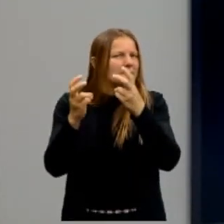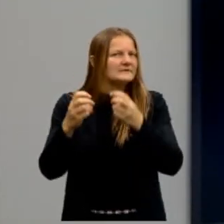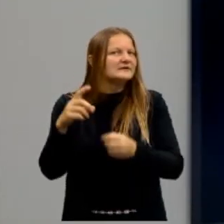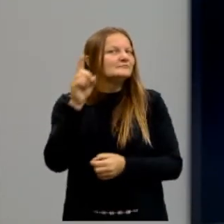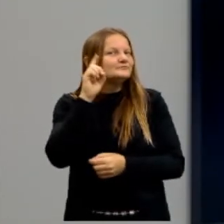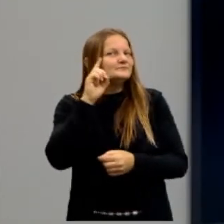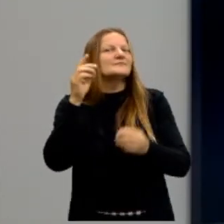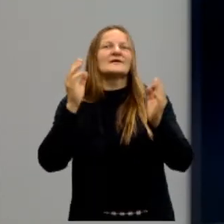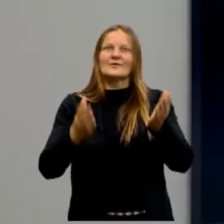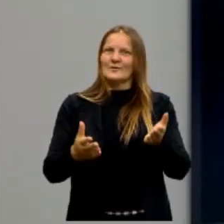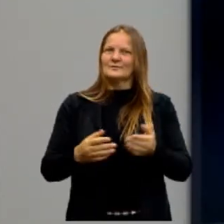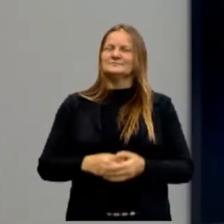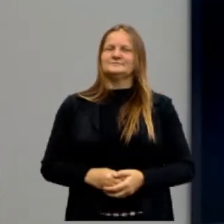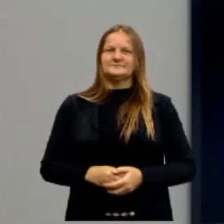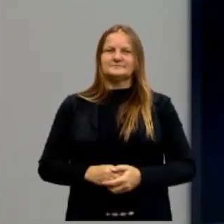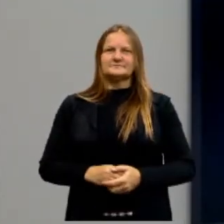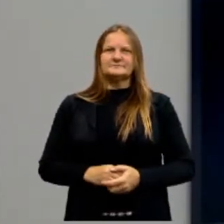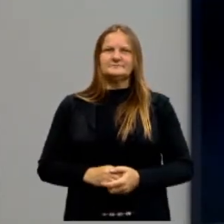dia a dia.